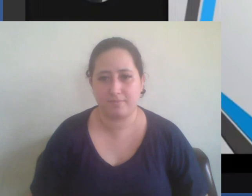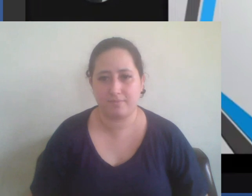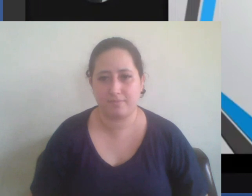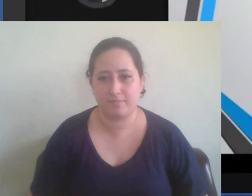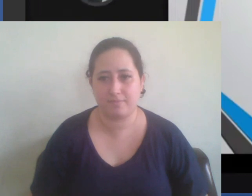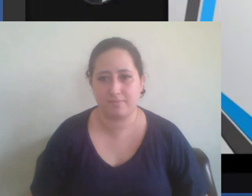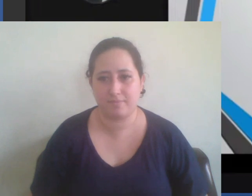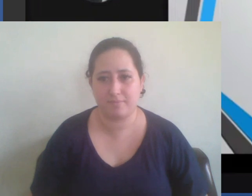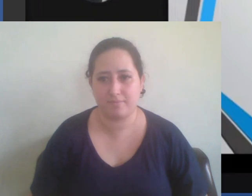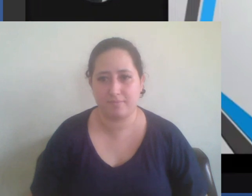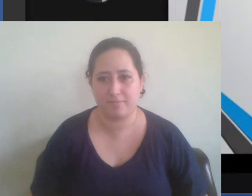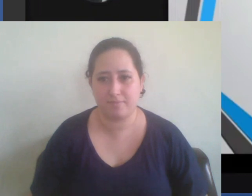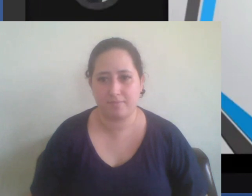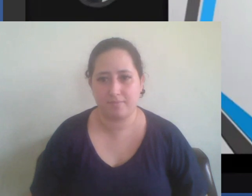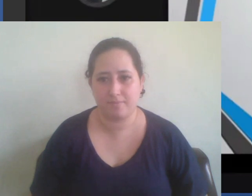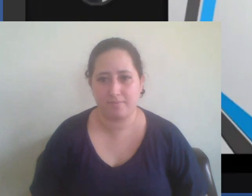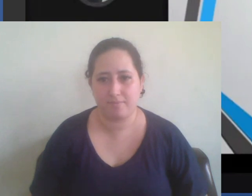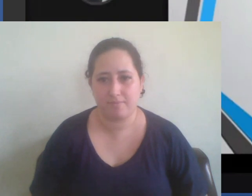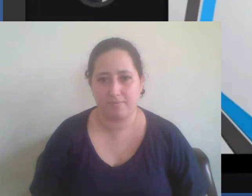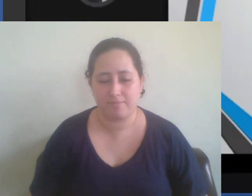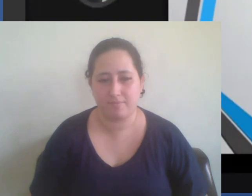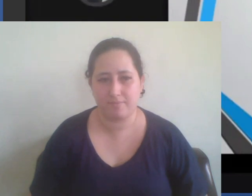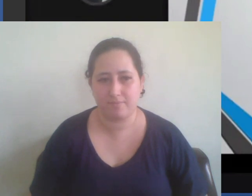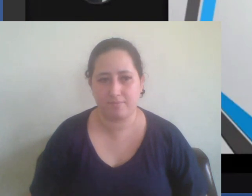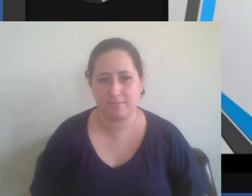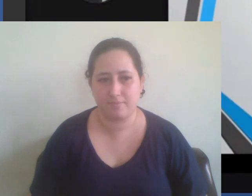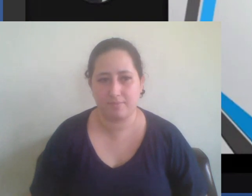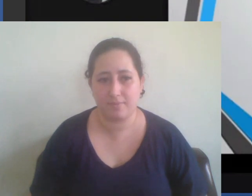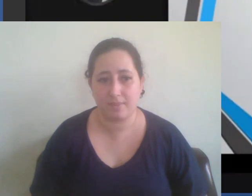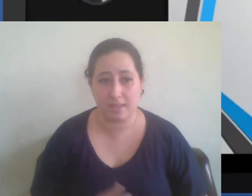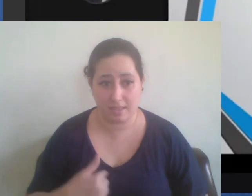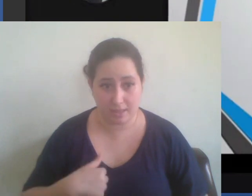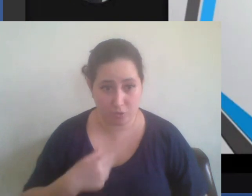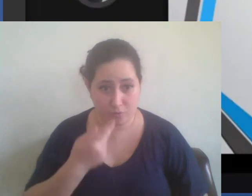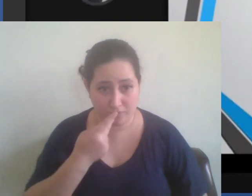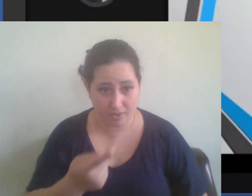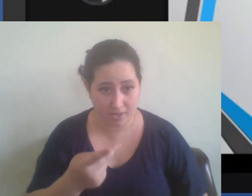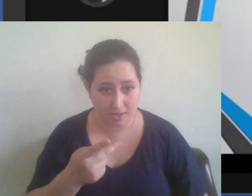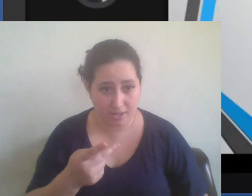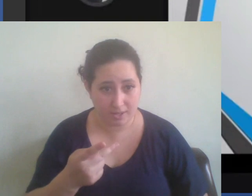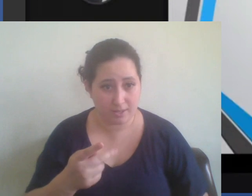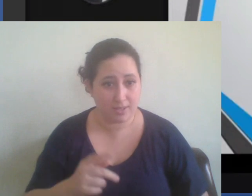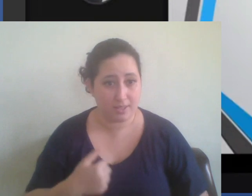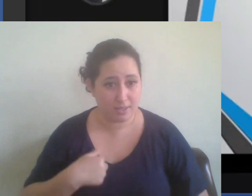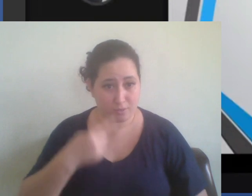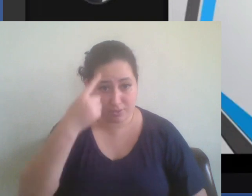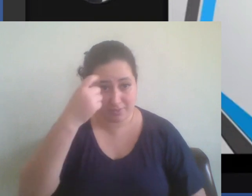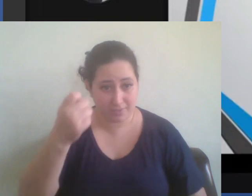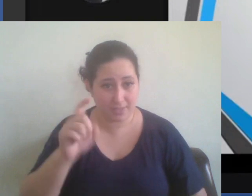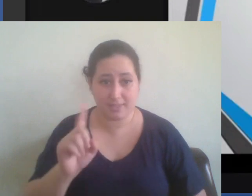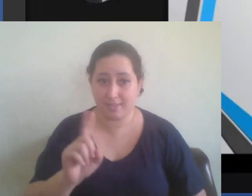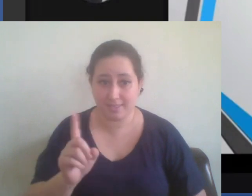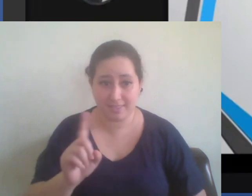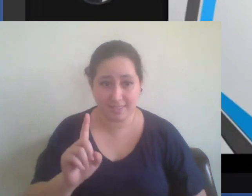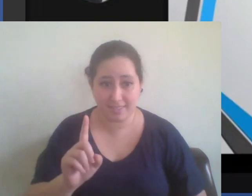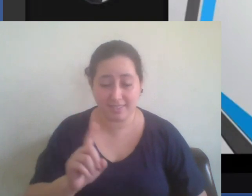como isso não sou eu falando isso é tirado inclusive